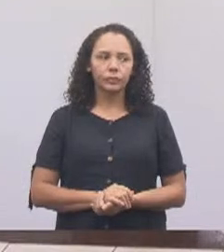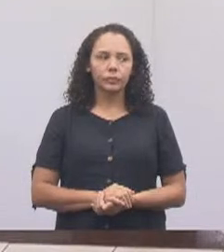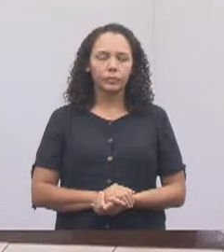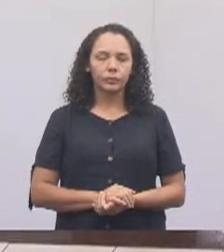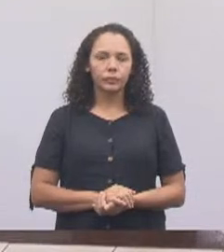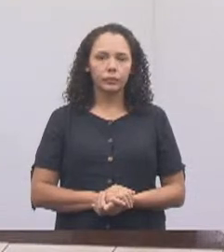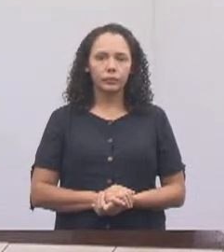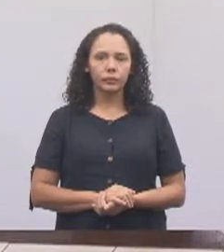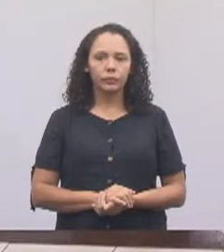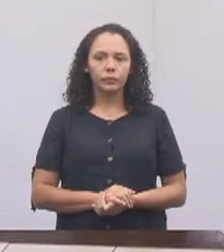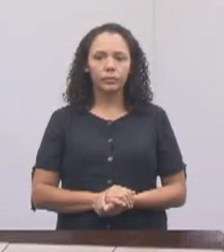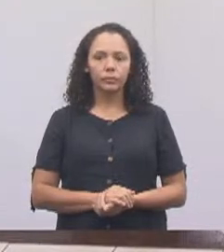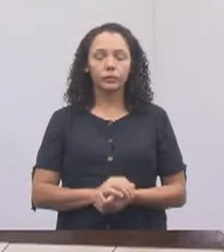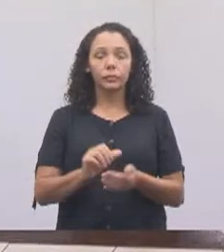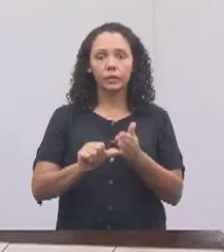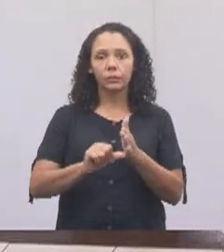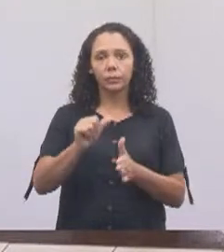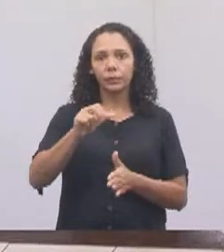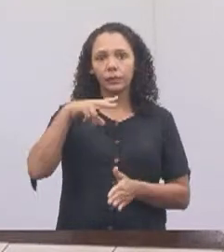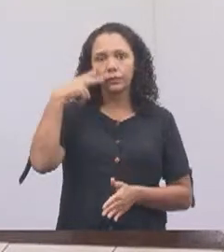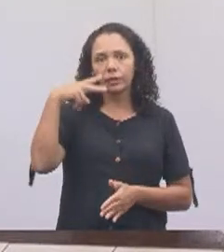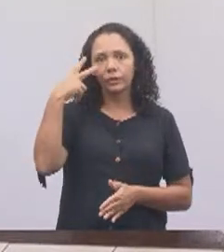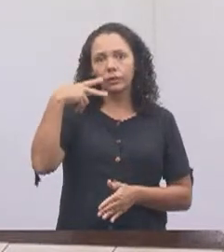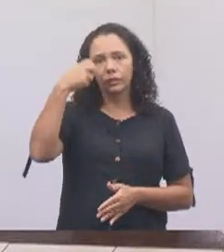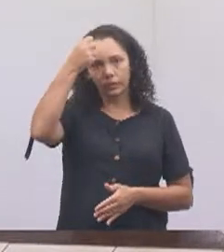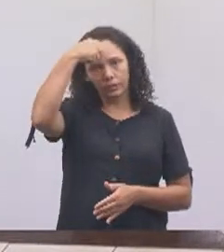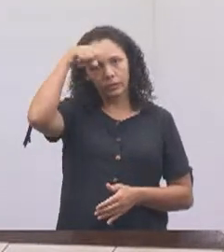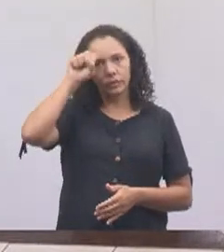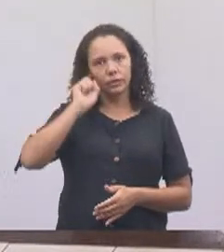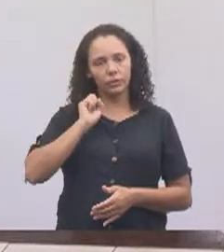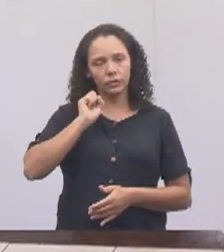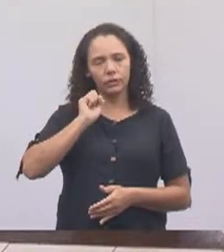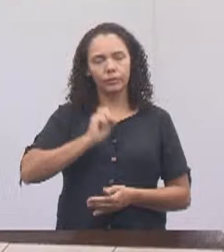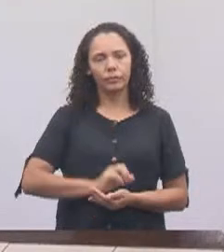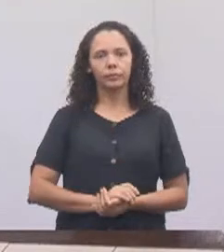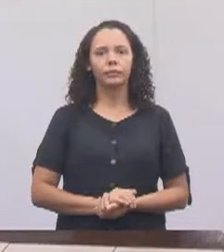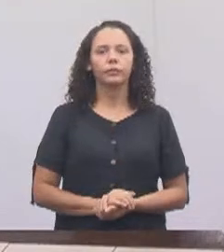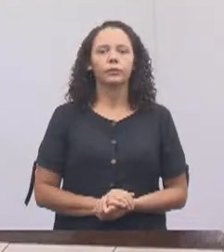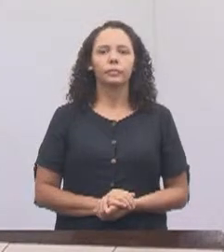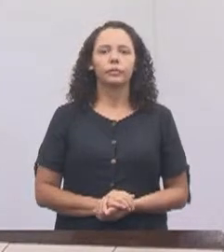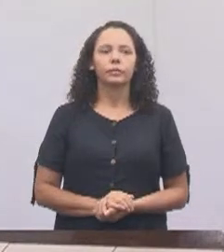Primeira oradora, Sônia Patas da Amizade.